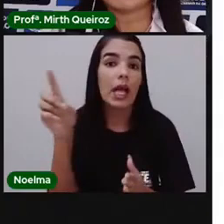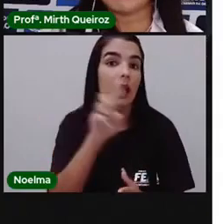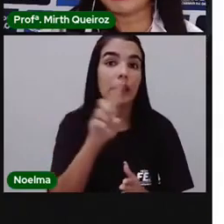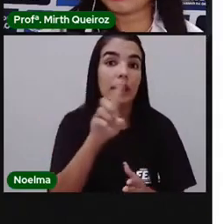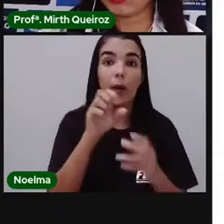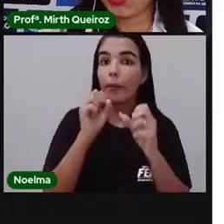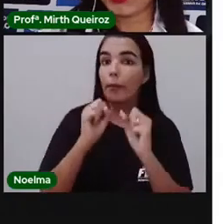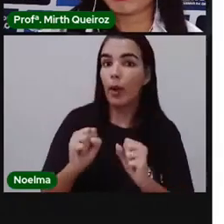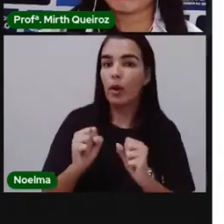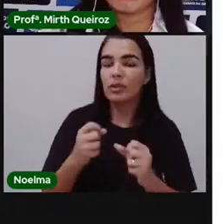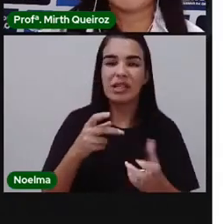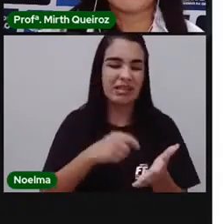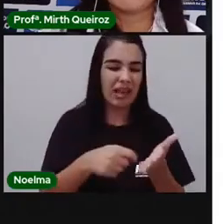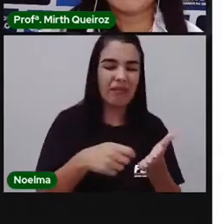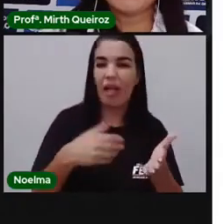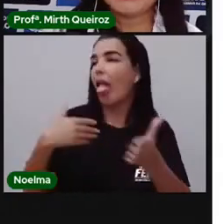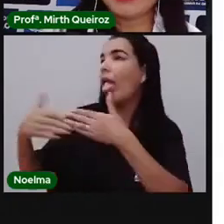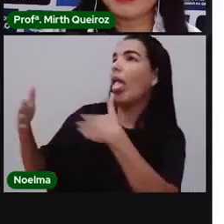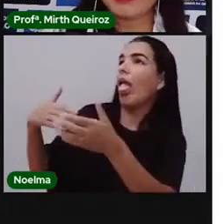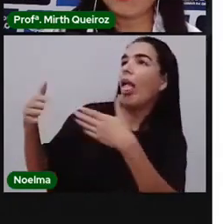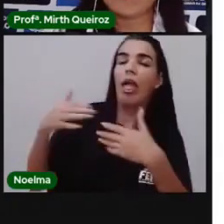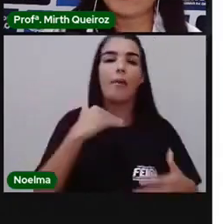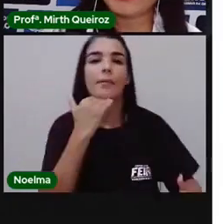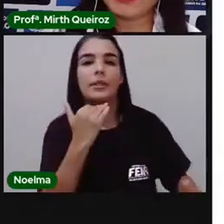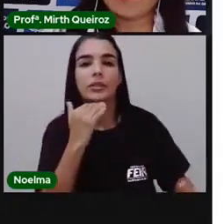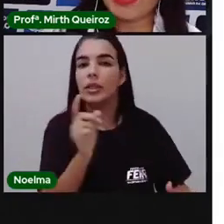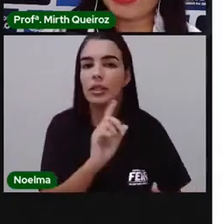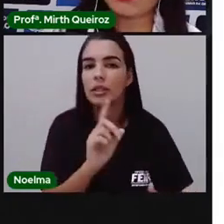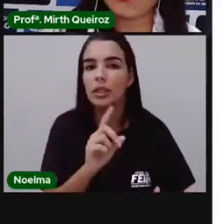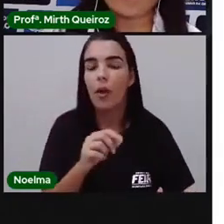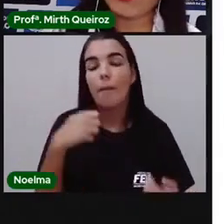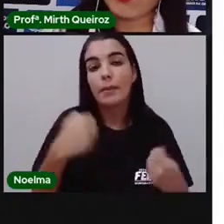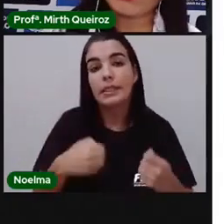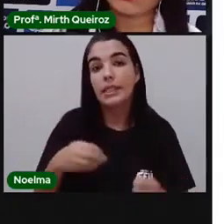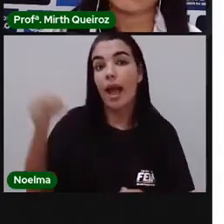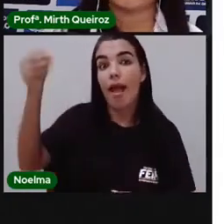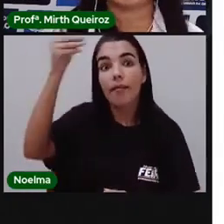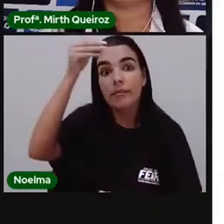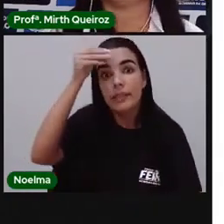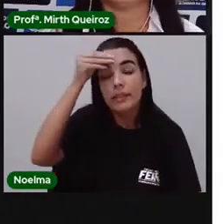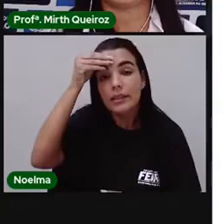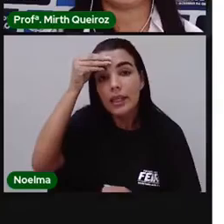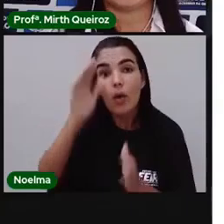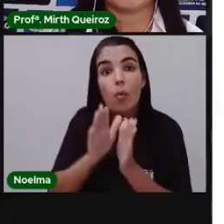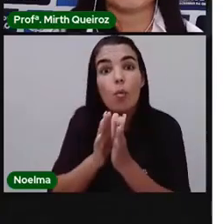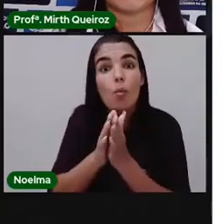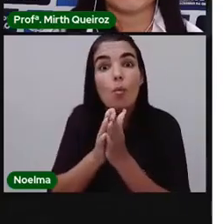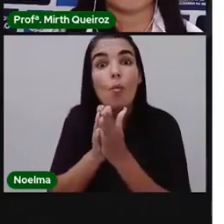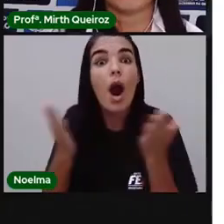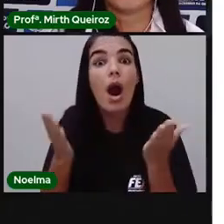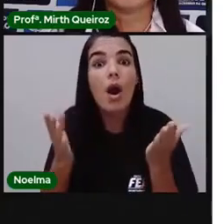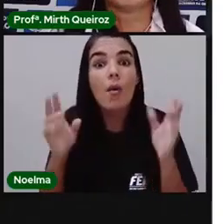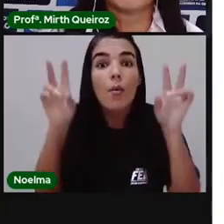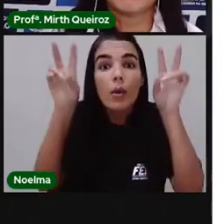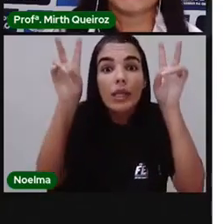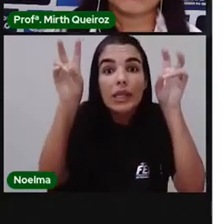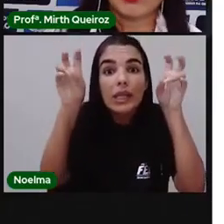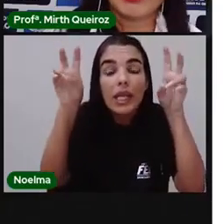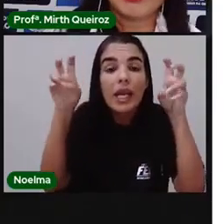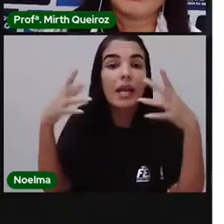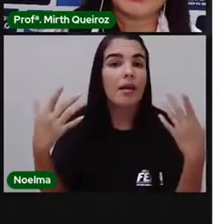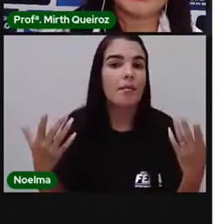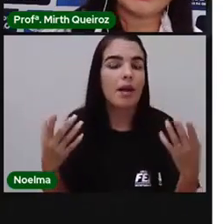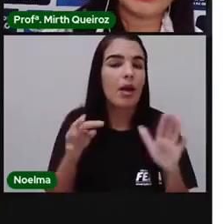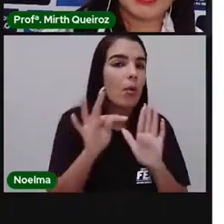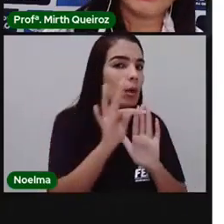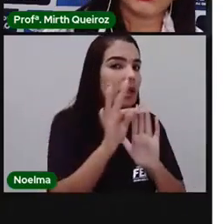coisas aleatórias. Tentem entender qual foi a temática, qual foi o assunto do livro que vocês leram. O texto,